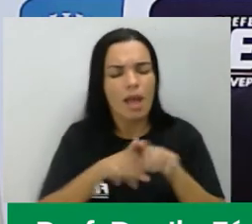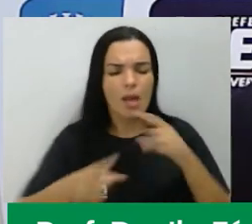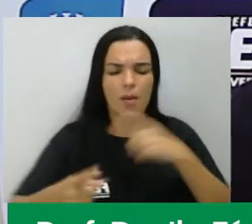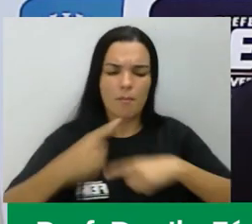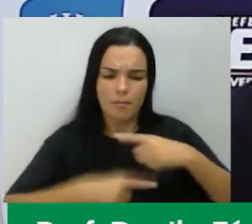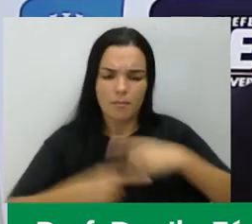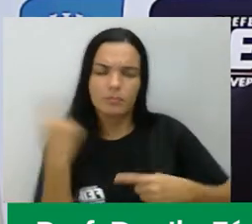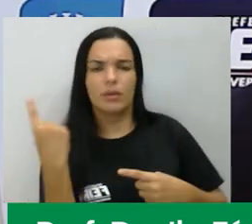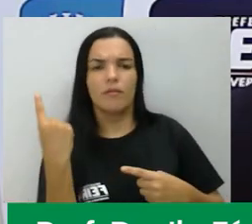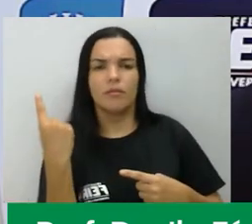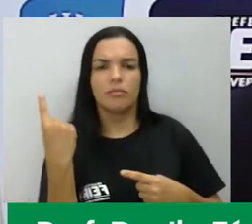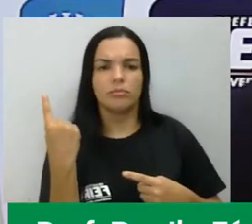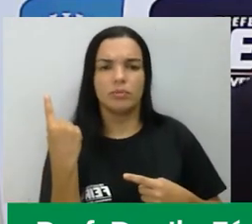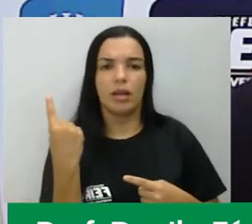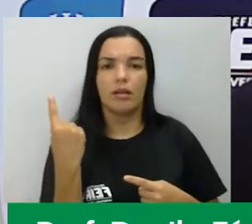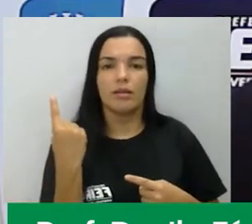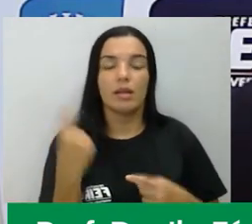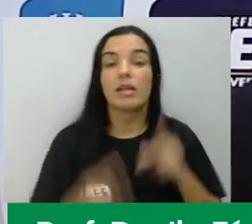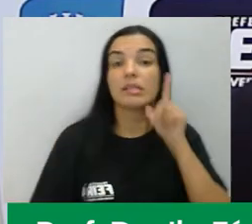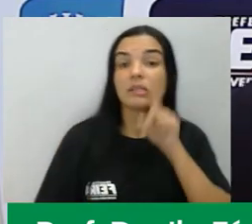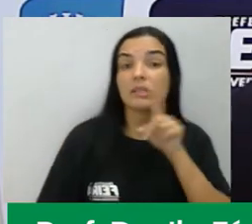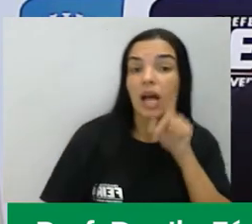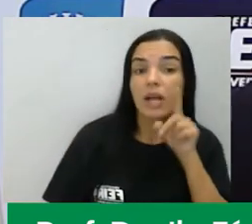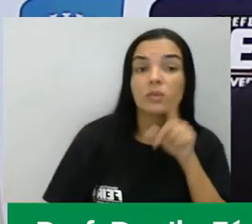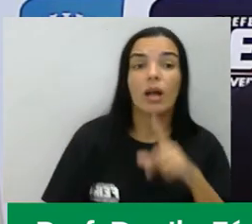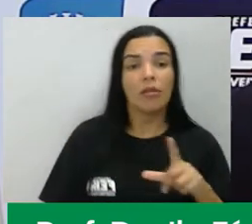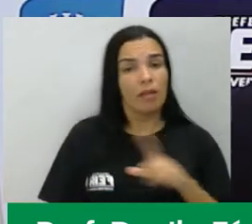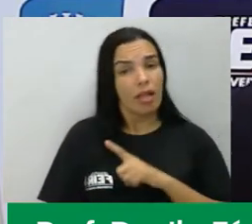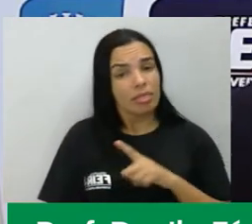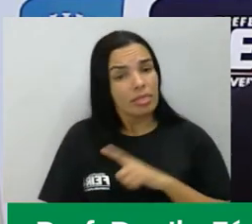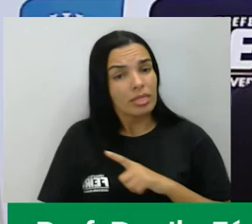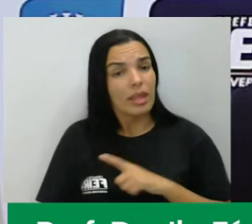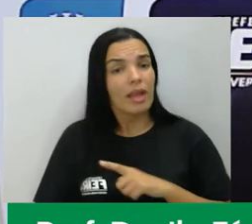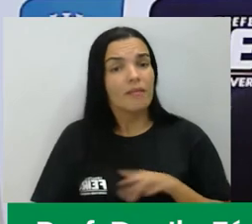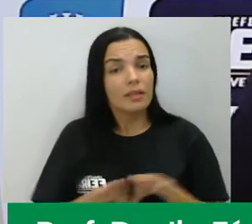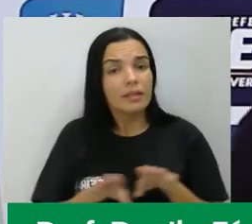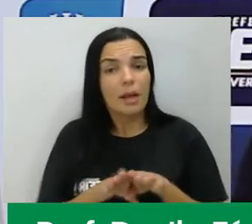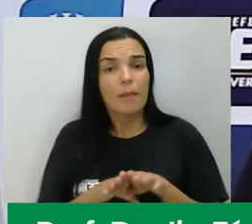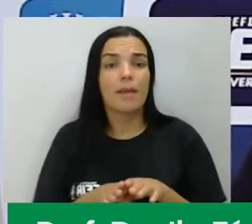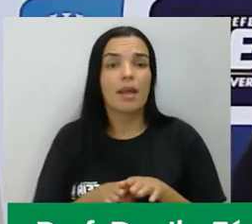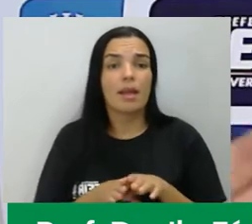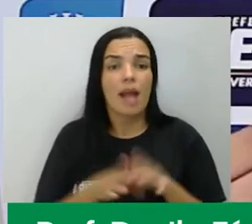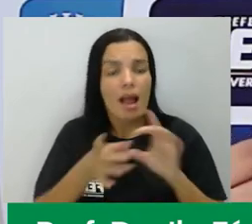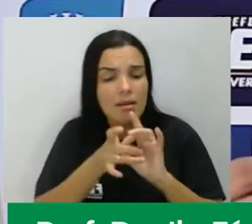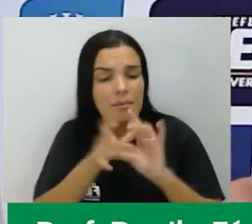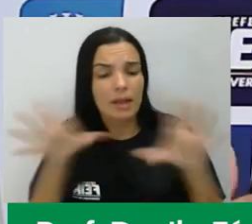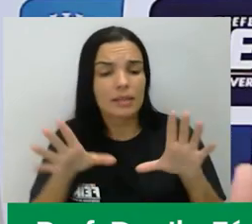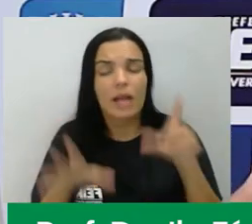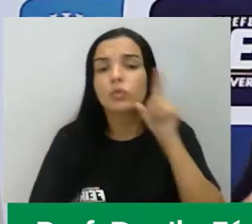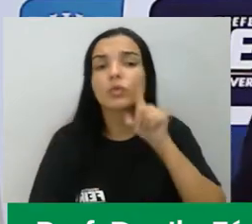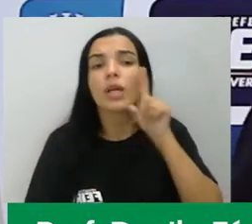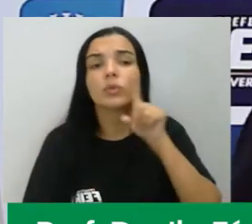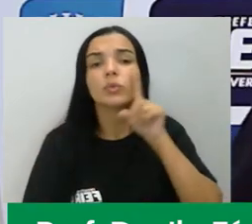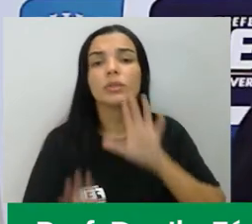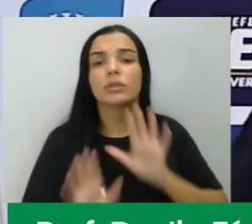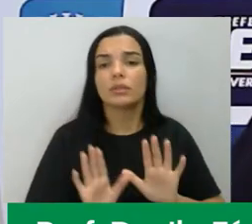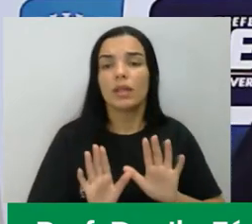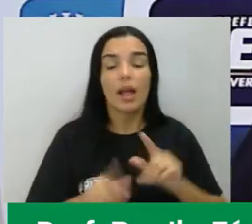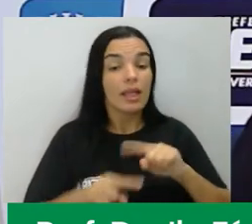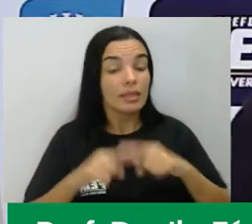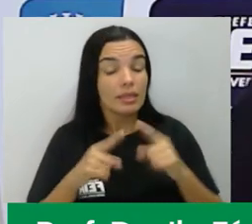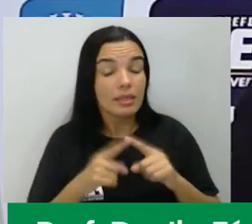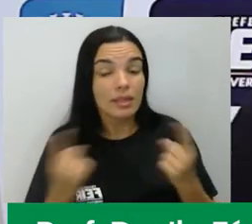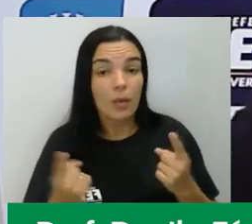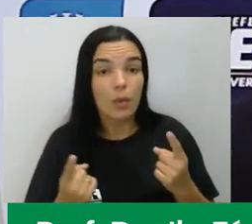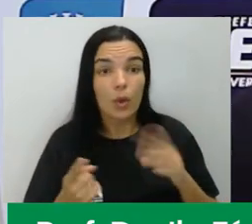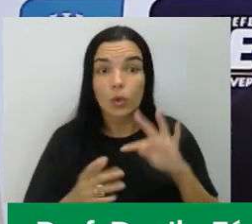Francesa. Nos Estados Unidos, houve a Independência dos Estados Unidos. Todos esses movimentos que beberam na